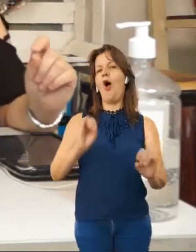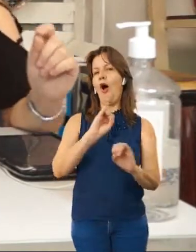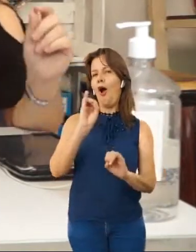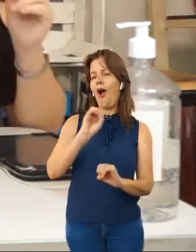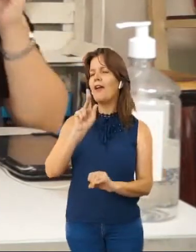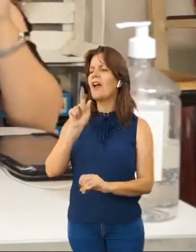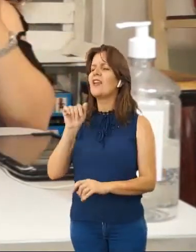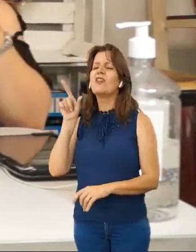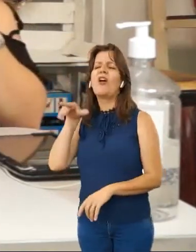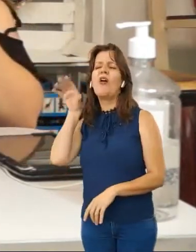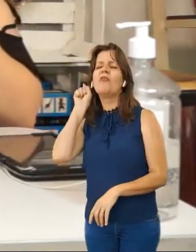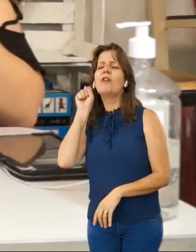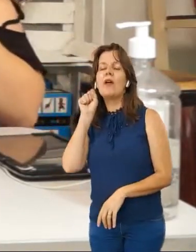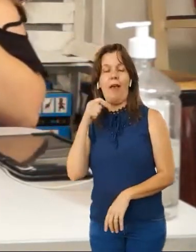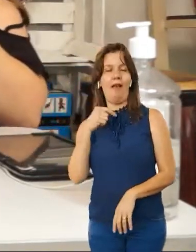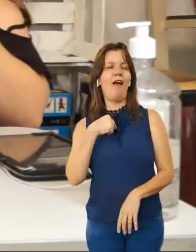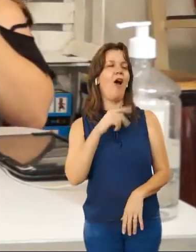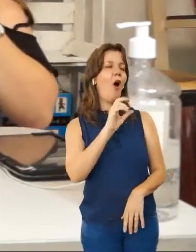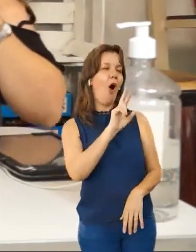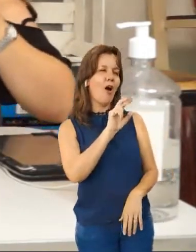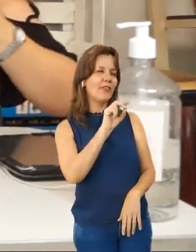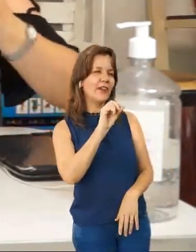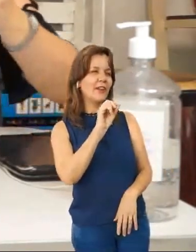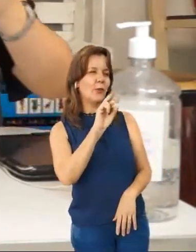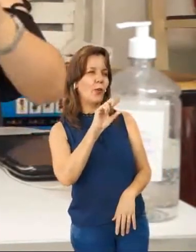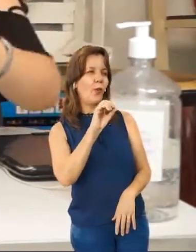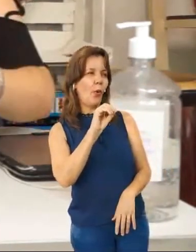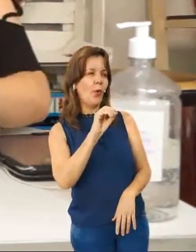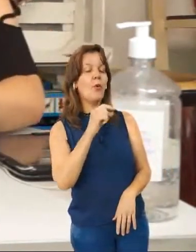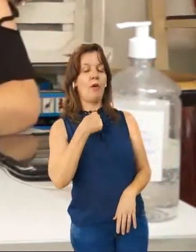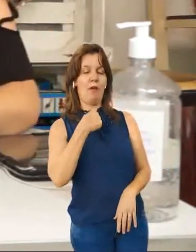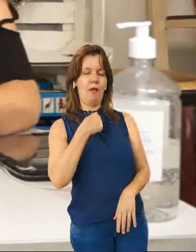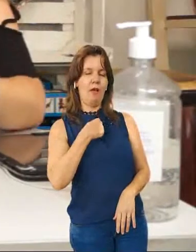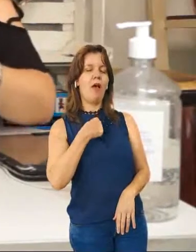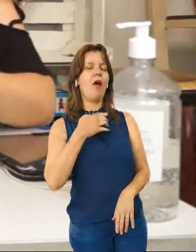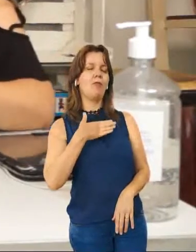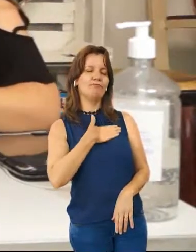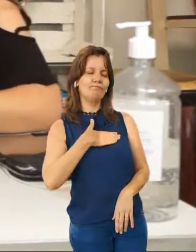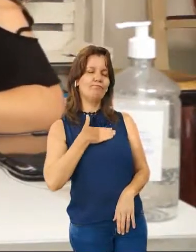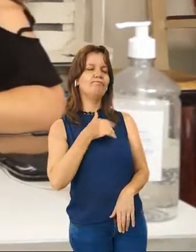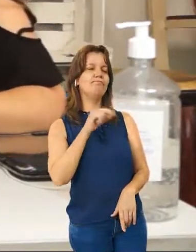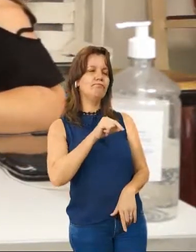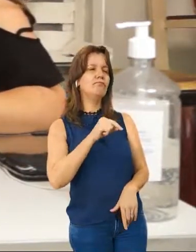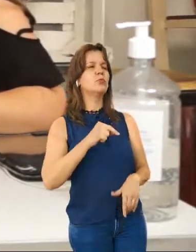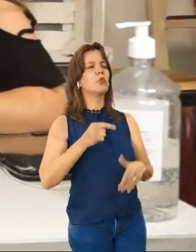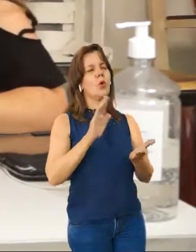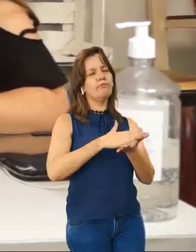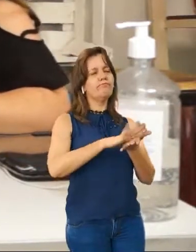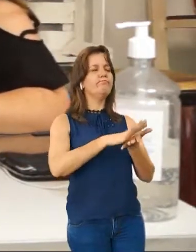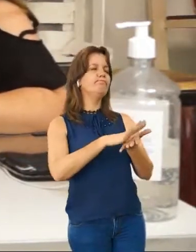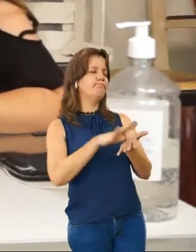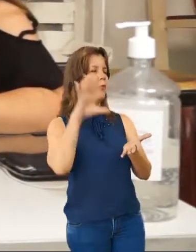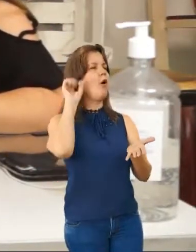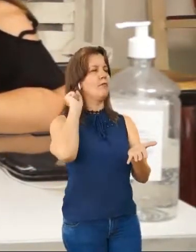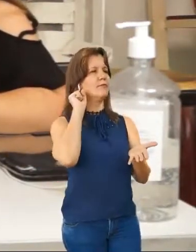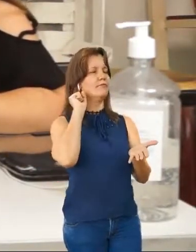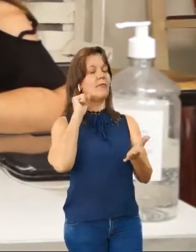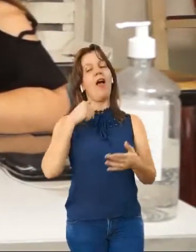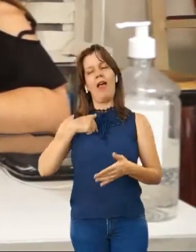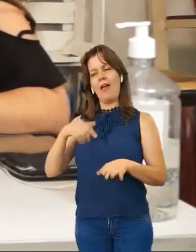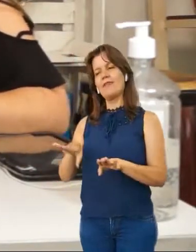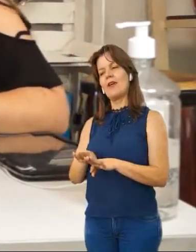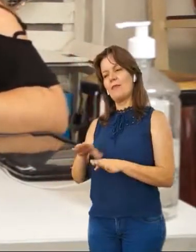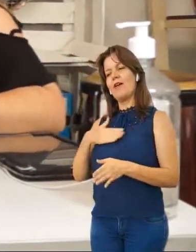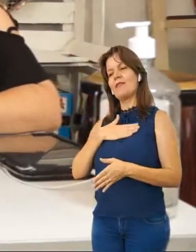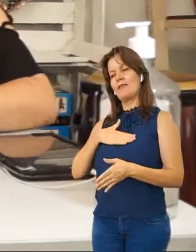Oi Karina, o que vocês estão ouvindo? Ei Rodrigo, tudo jóia? Eu estou ouvindo um samba, eu gosto muito de samba. Ah, eu